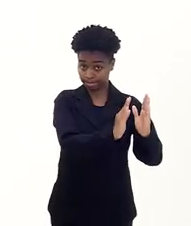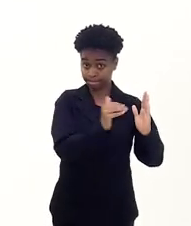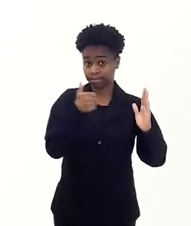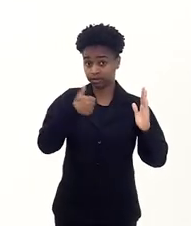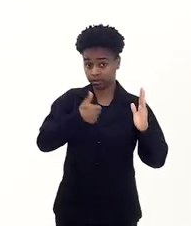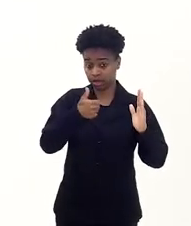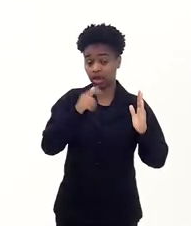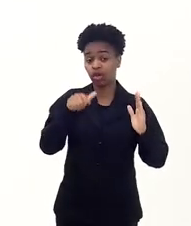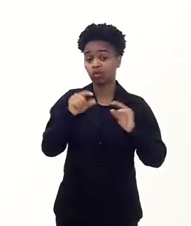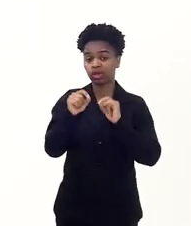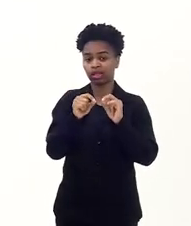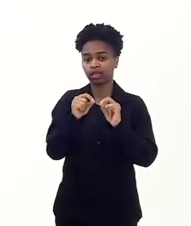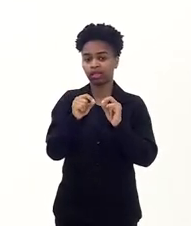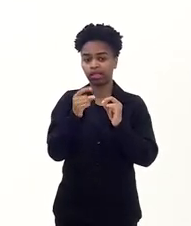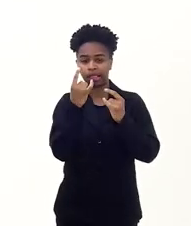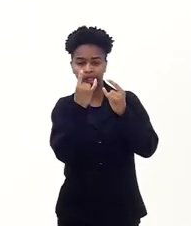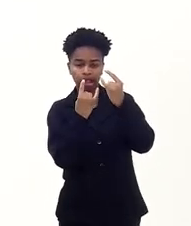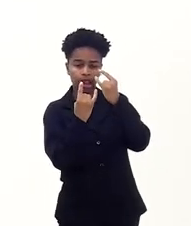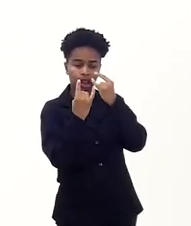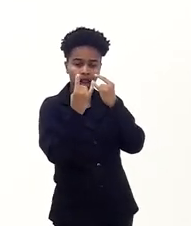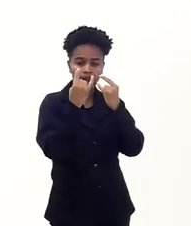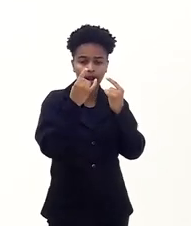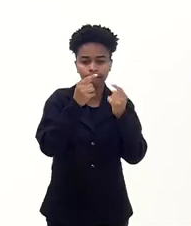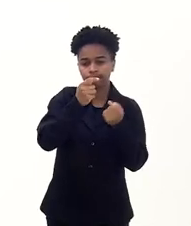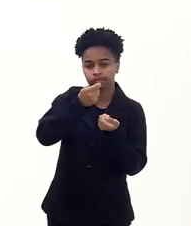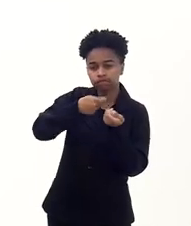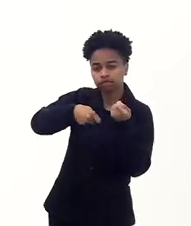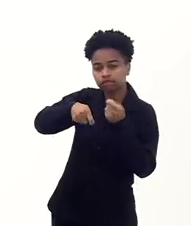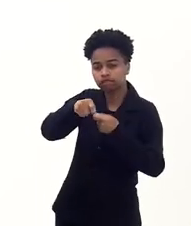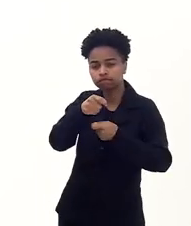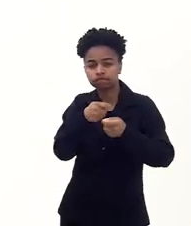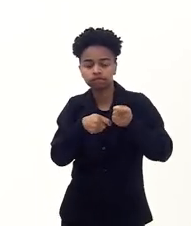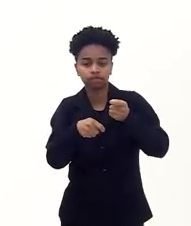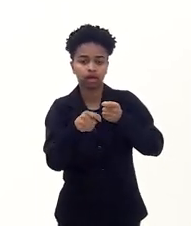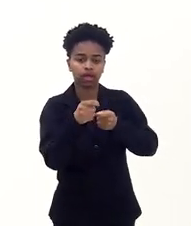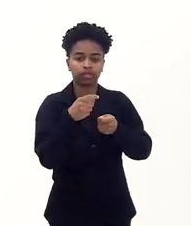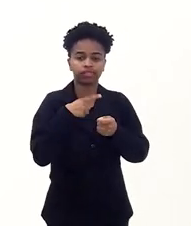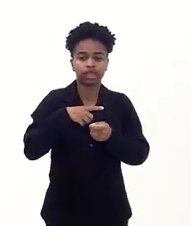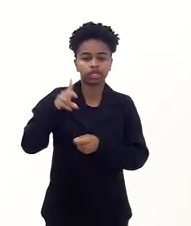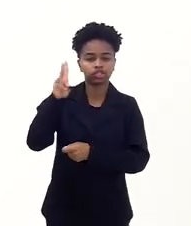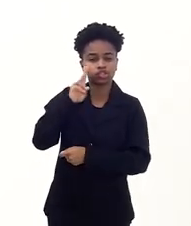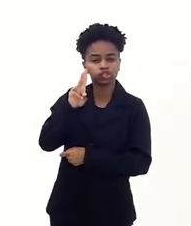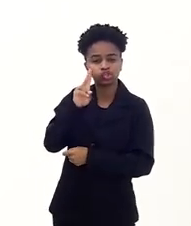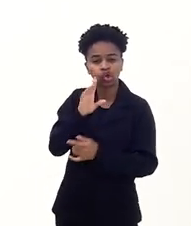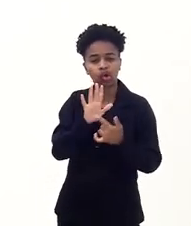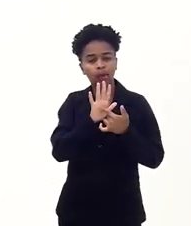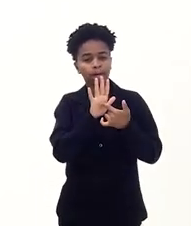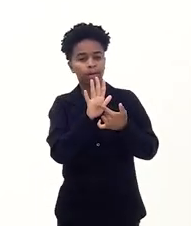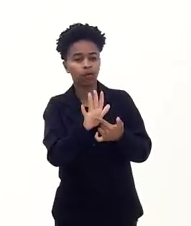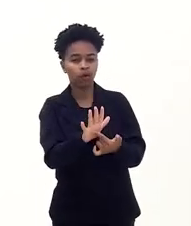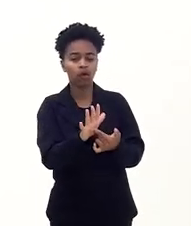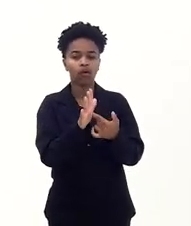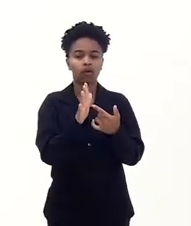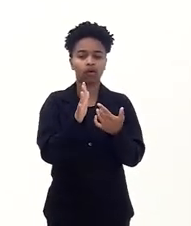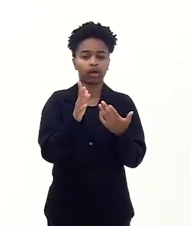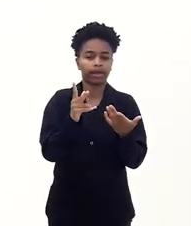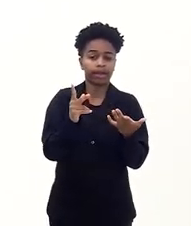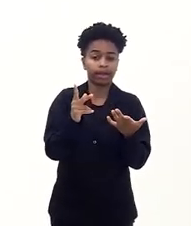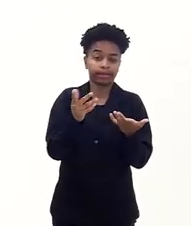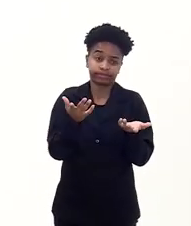A primeira fase é justamente o aliciamento. Vem o aliciamento com histórias, com erros, que as